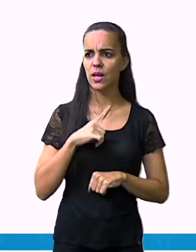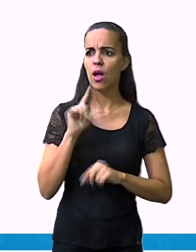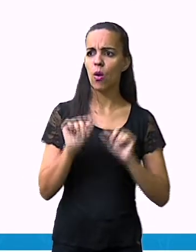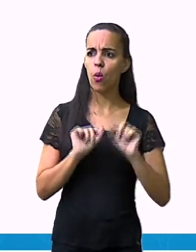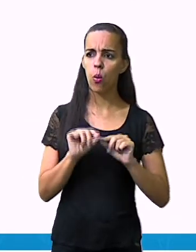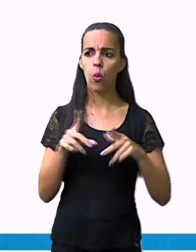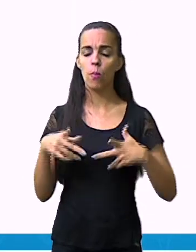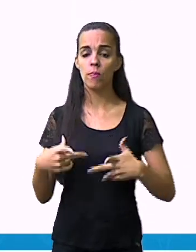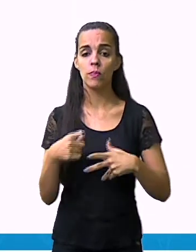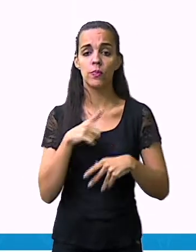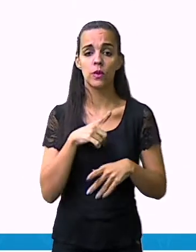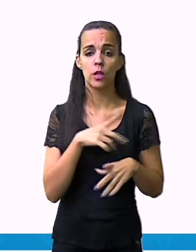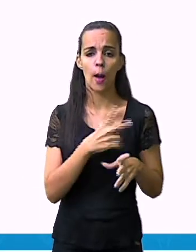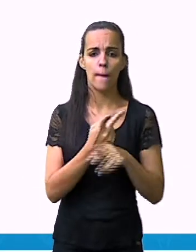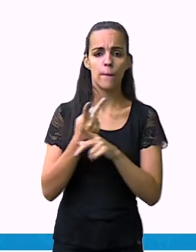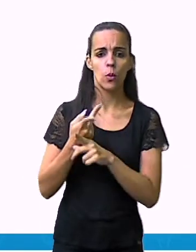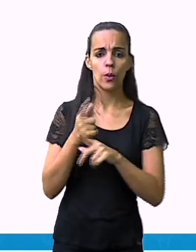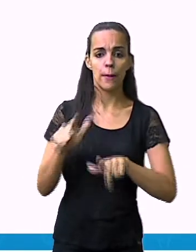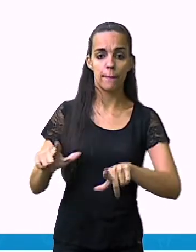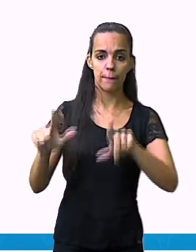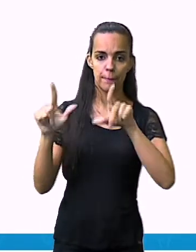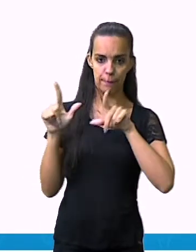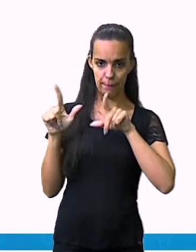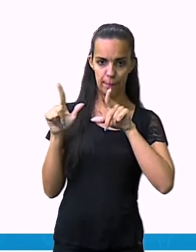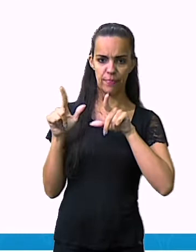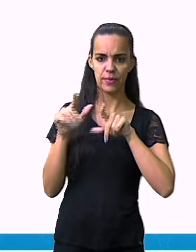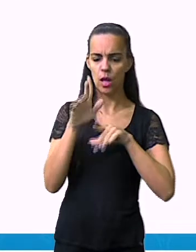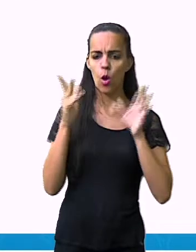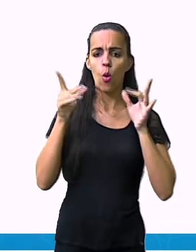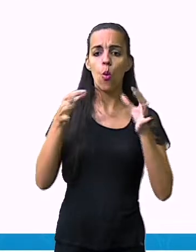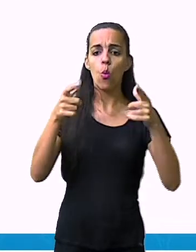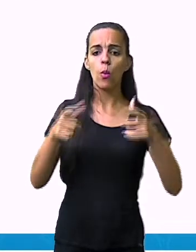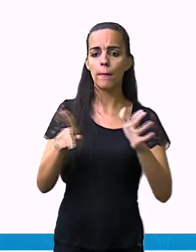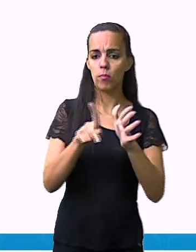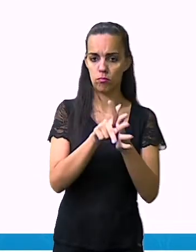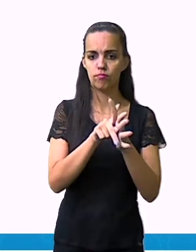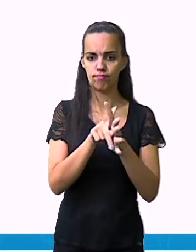físico. Então, o pessoal do primeiro ano aí, é só lembrar.